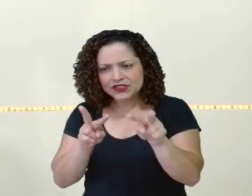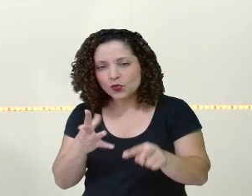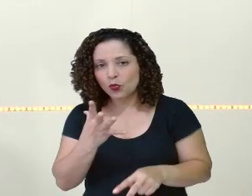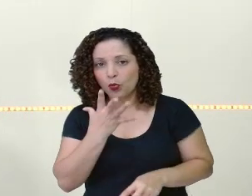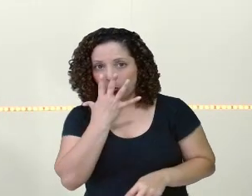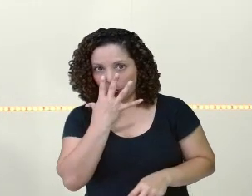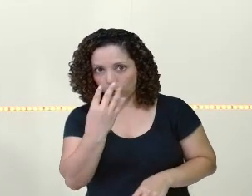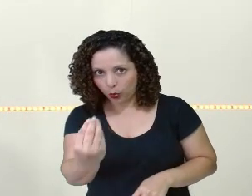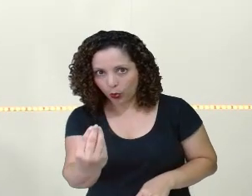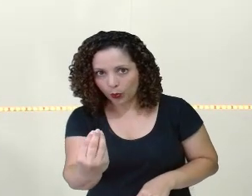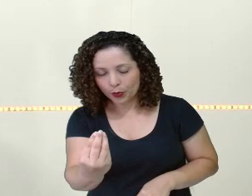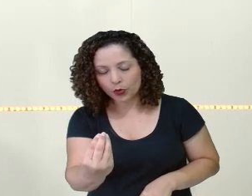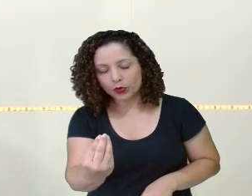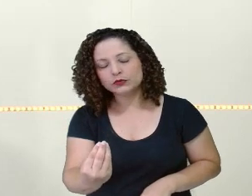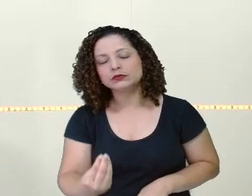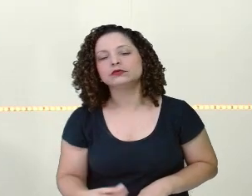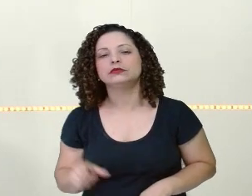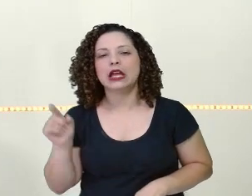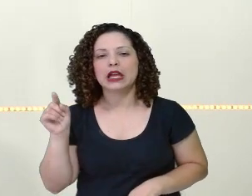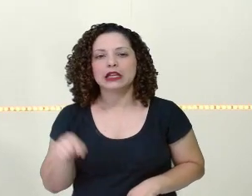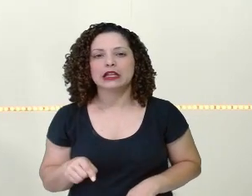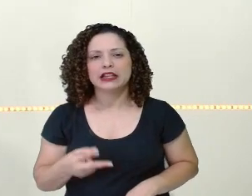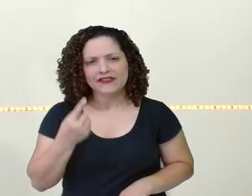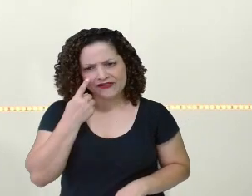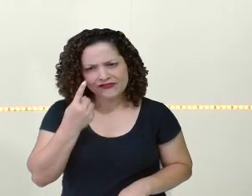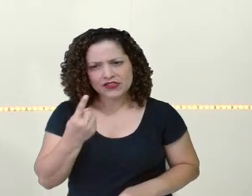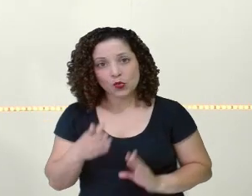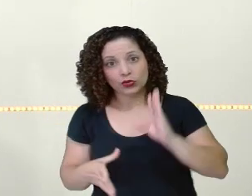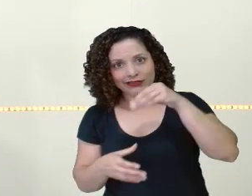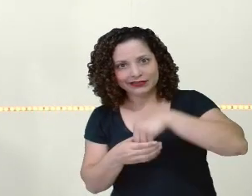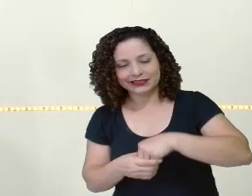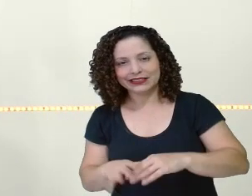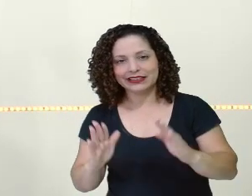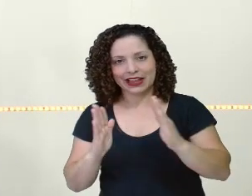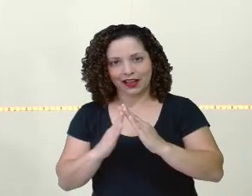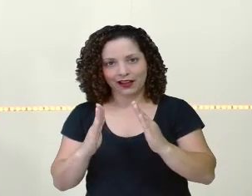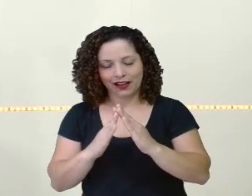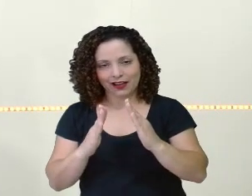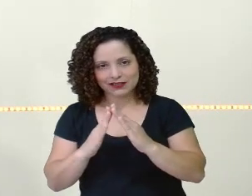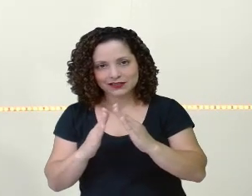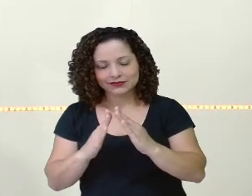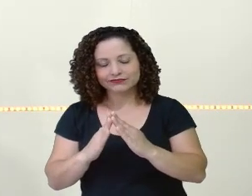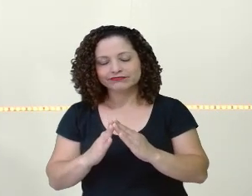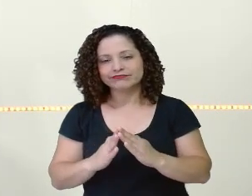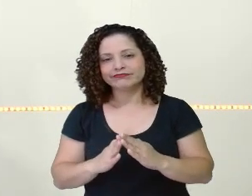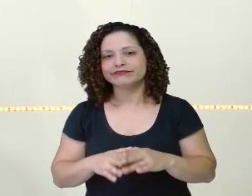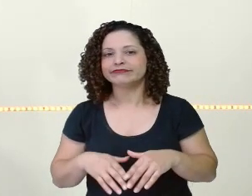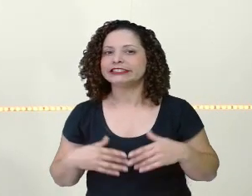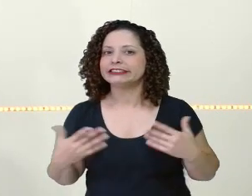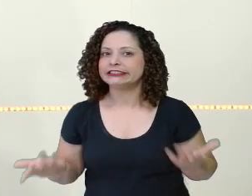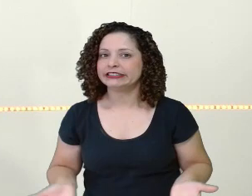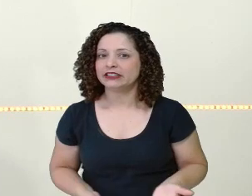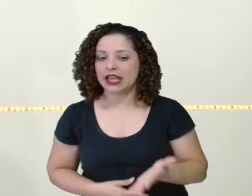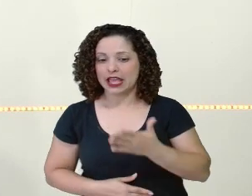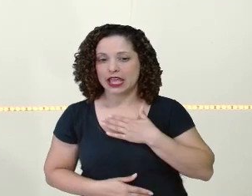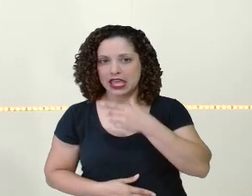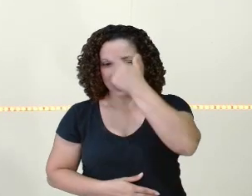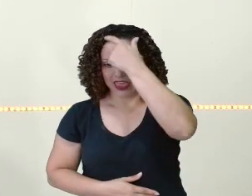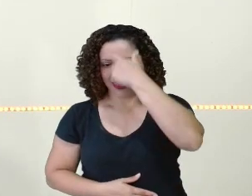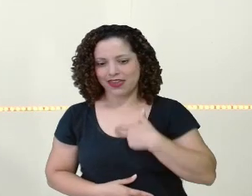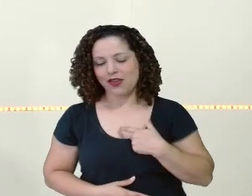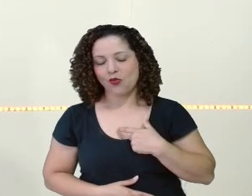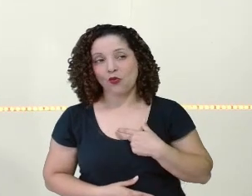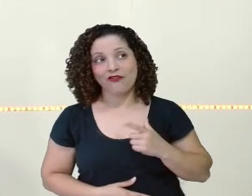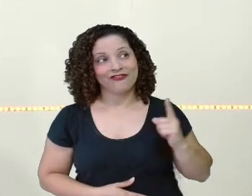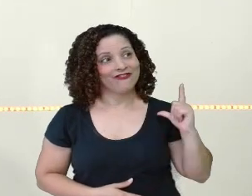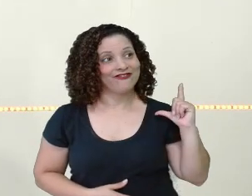de fora da floresta, ele passando, viu o lobo dentro da casa? Se fosse a minha pessoa, já